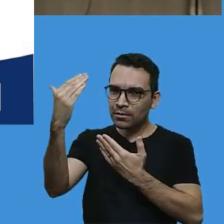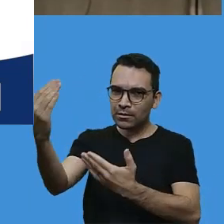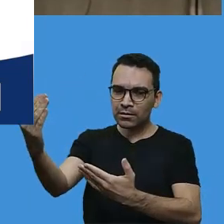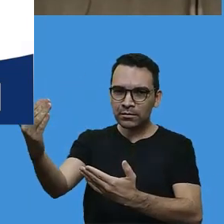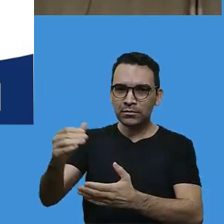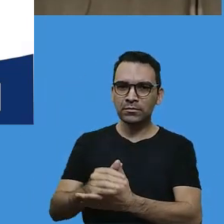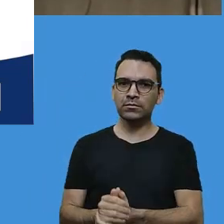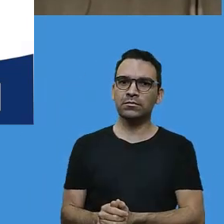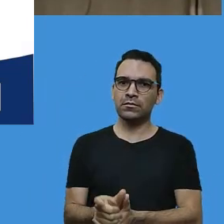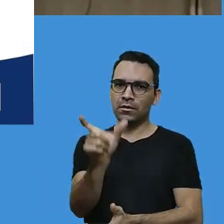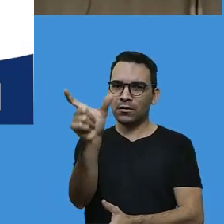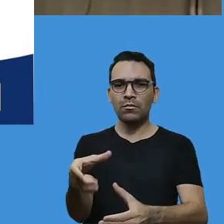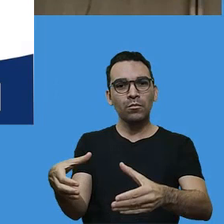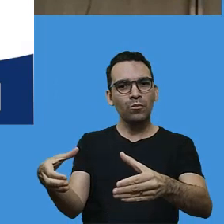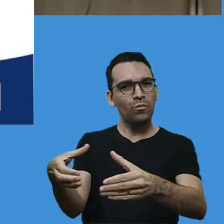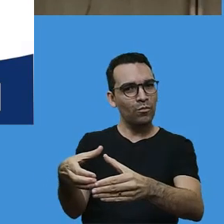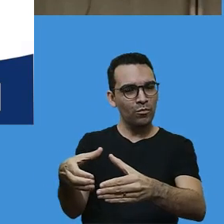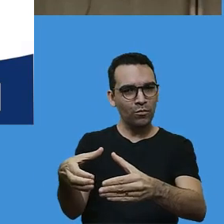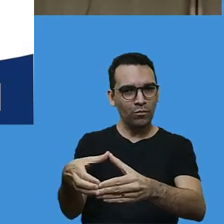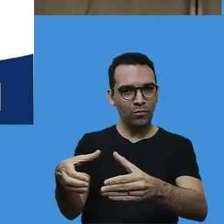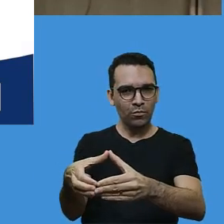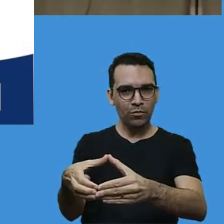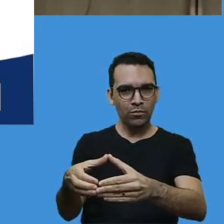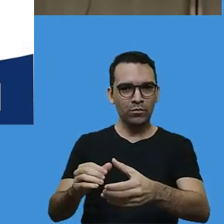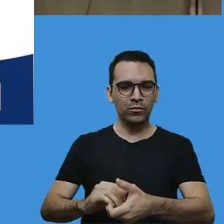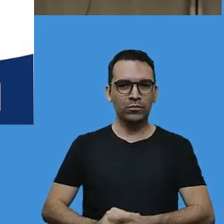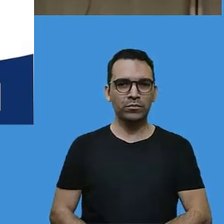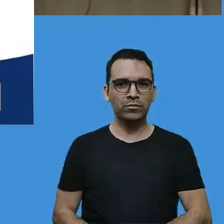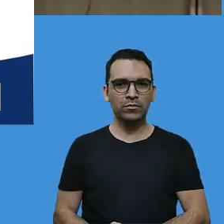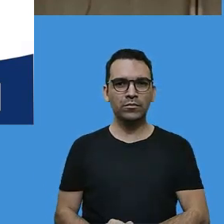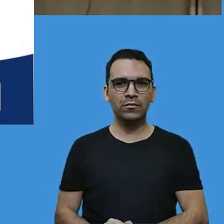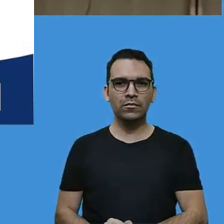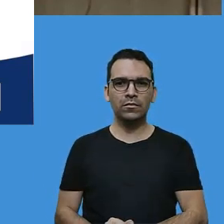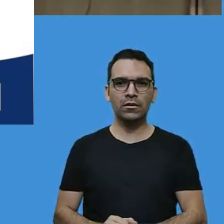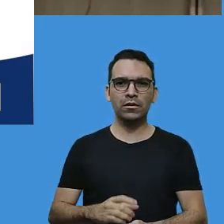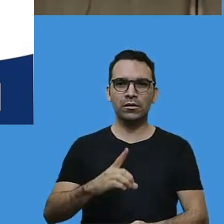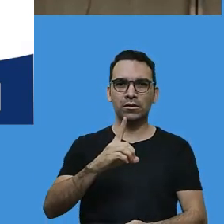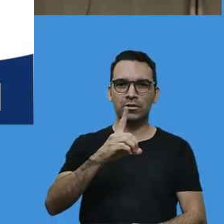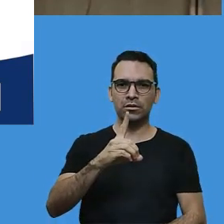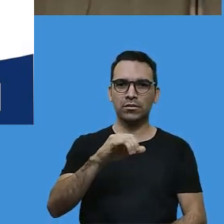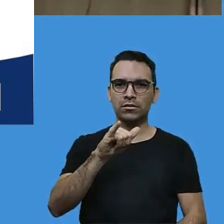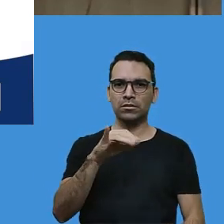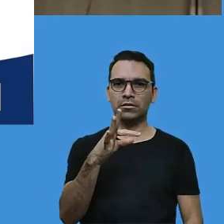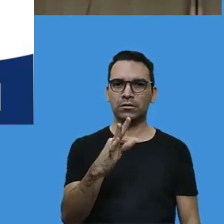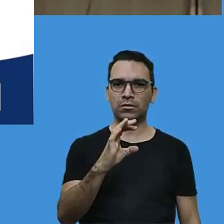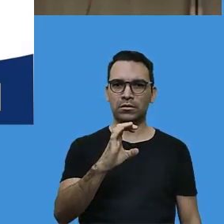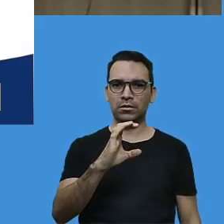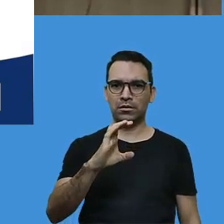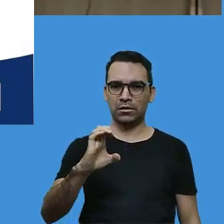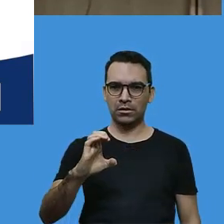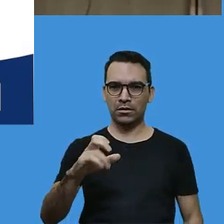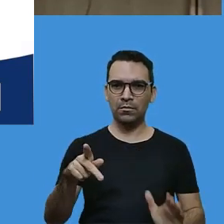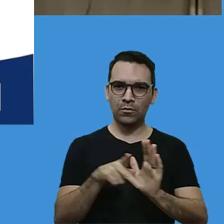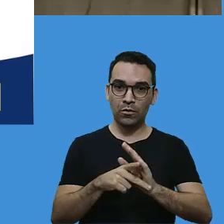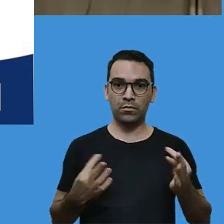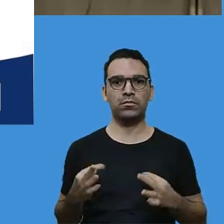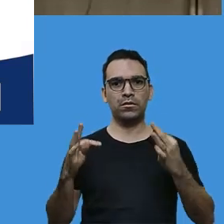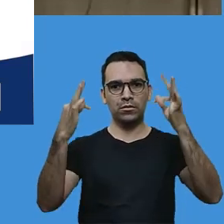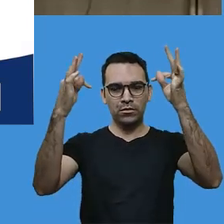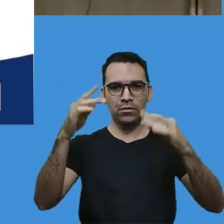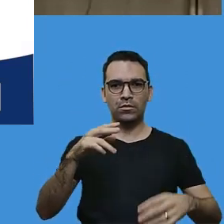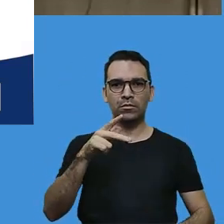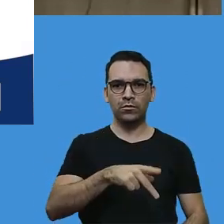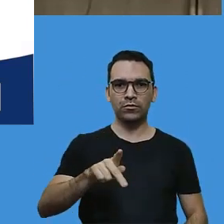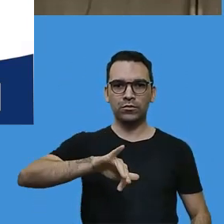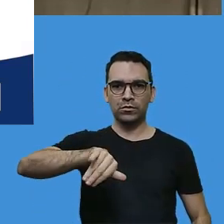a equipe da Divisão de Tecnologia, em nome do professor